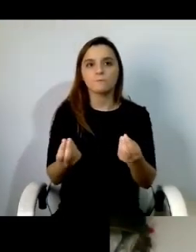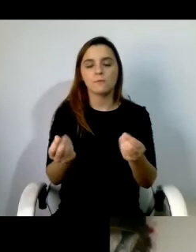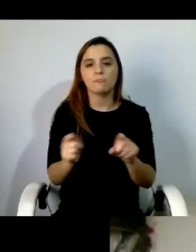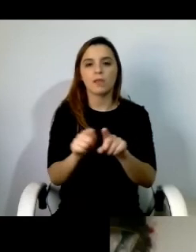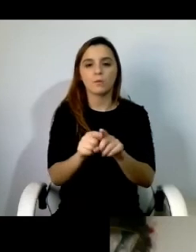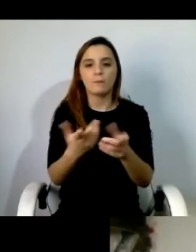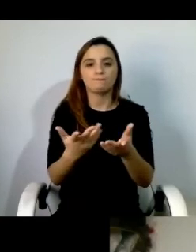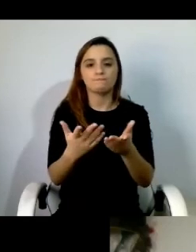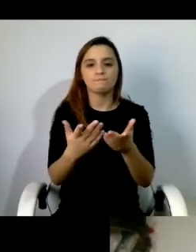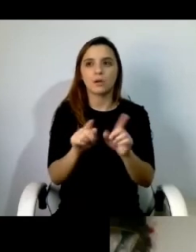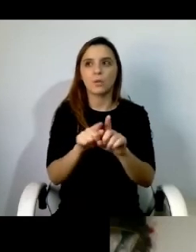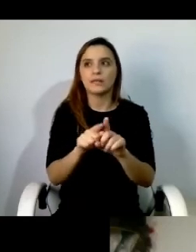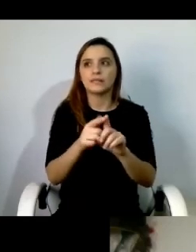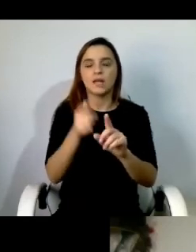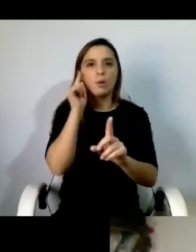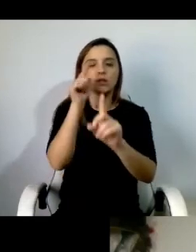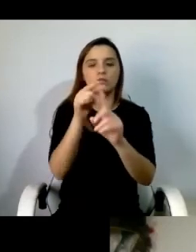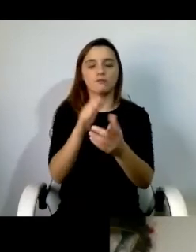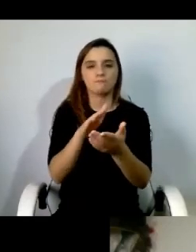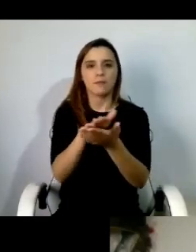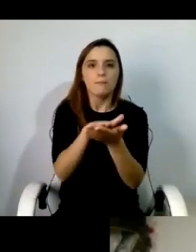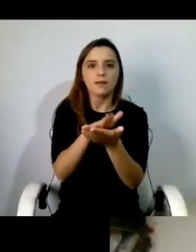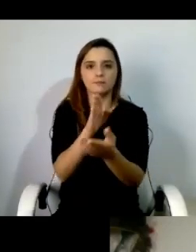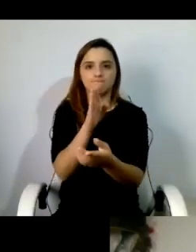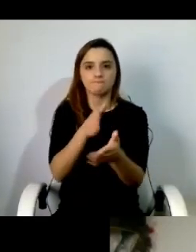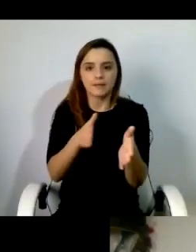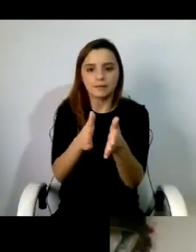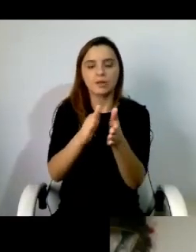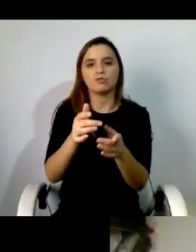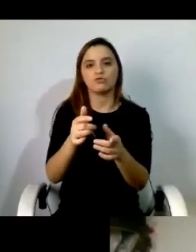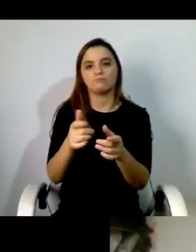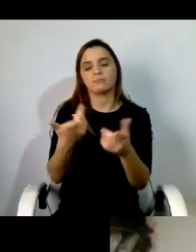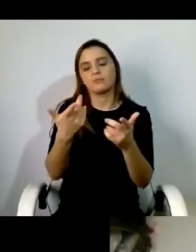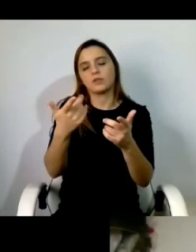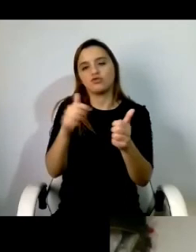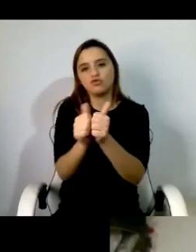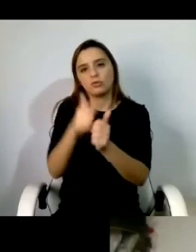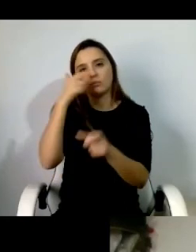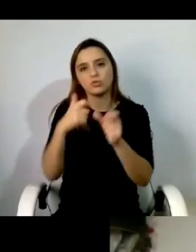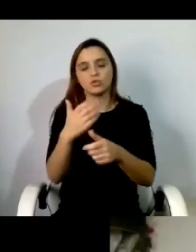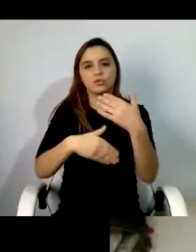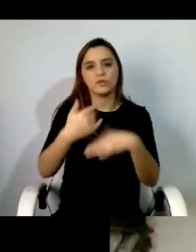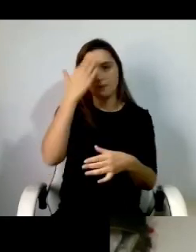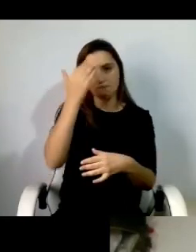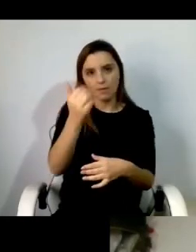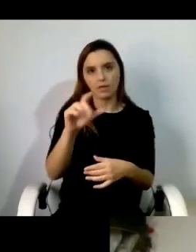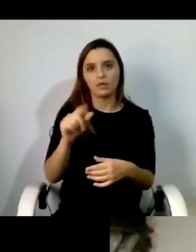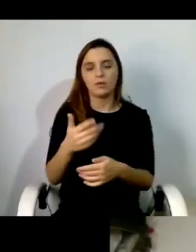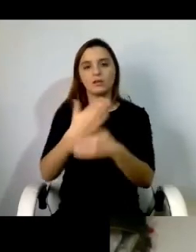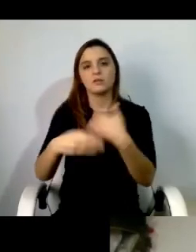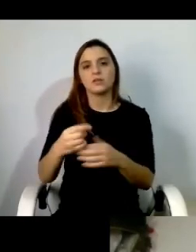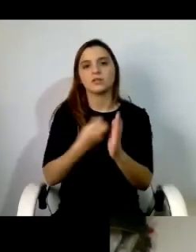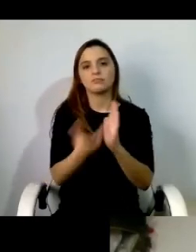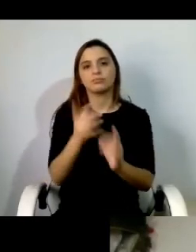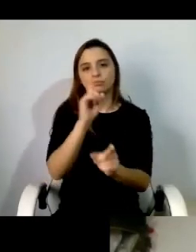independente não digo que é de subcualidade mas particularmente junto das pessoas com deficiência intelectual e multidiciência portanto acho que era importante